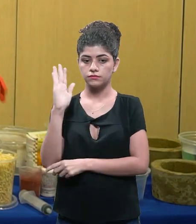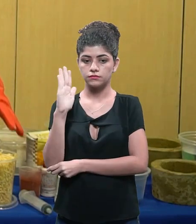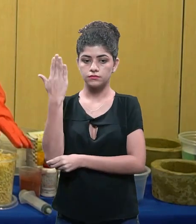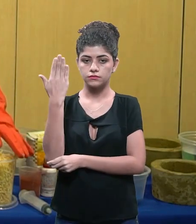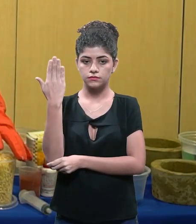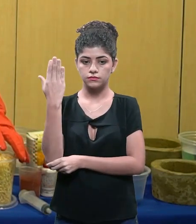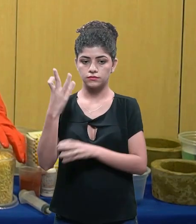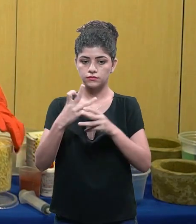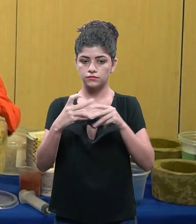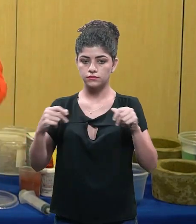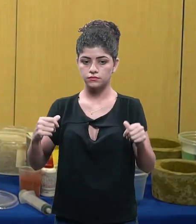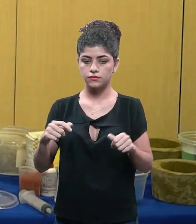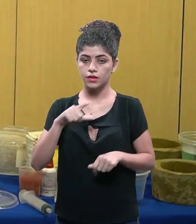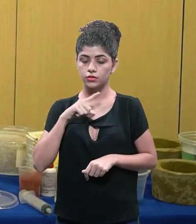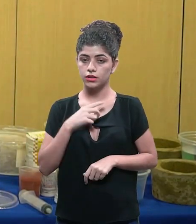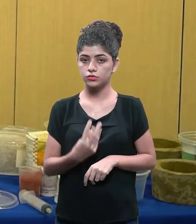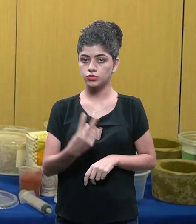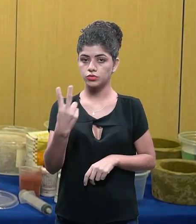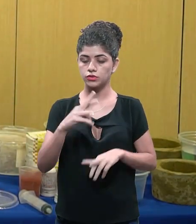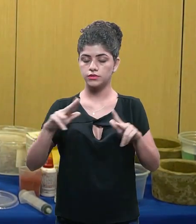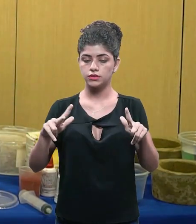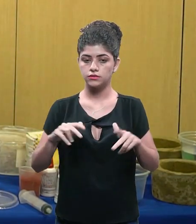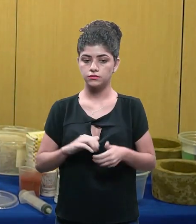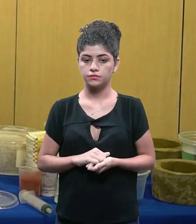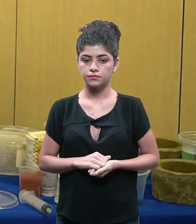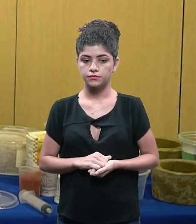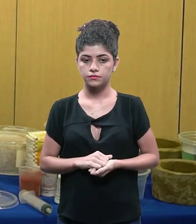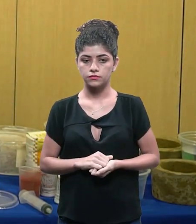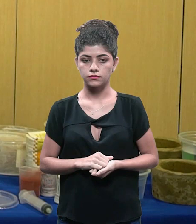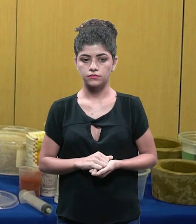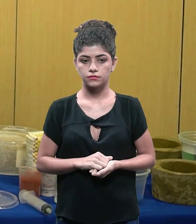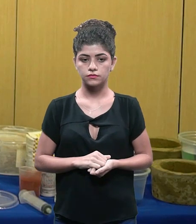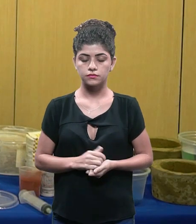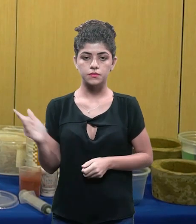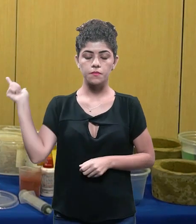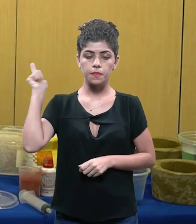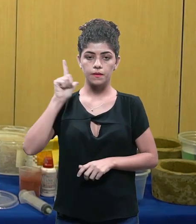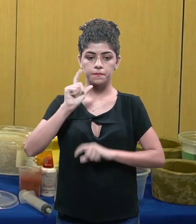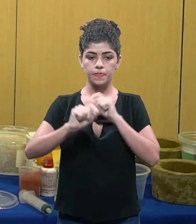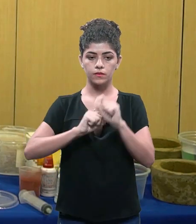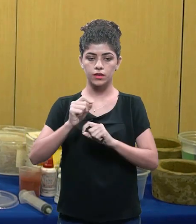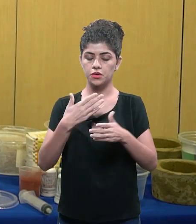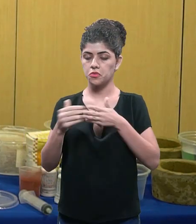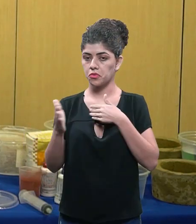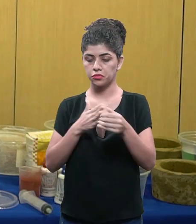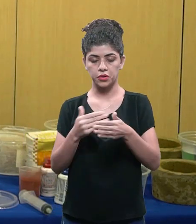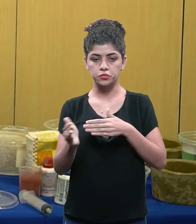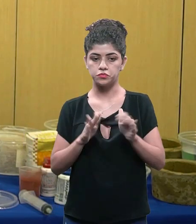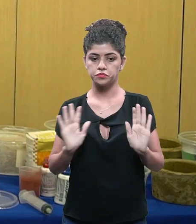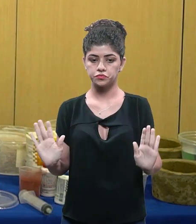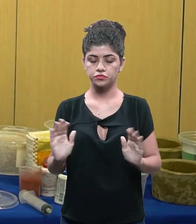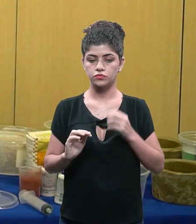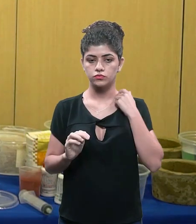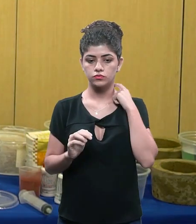resíduo de madeira e aí eu quero mostrar para vocês dois resíduos diferentes que eu consigo fazer